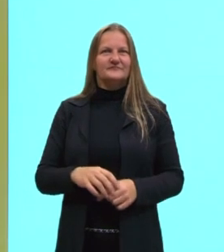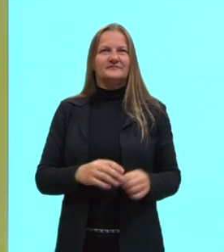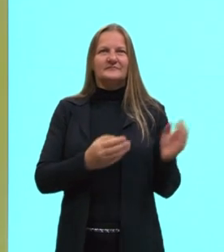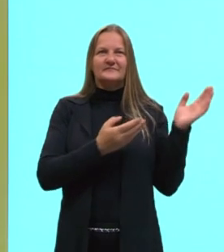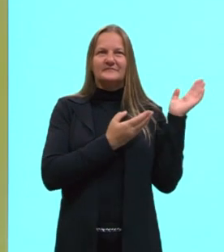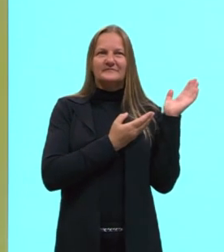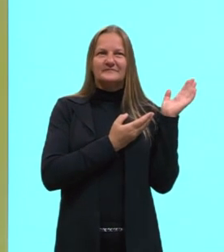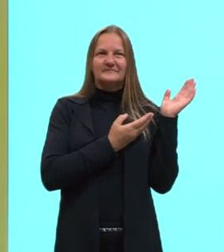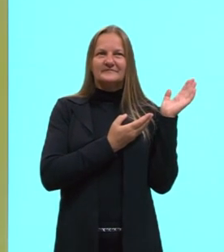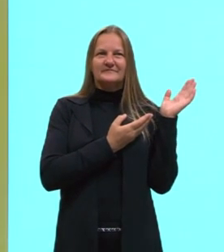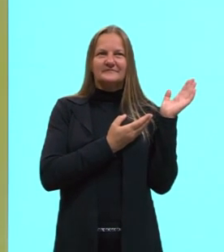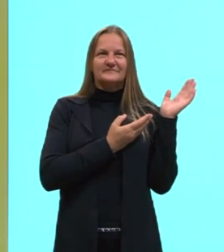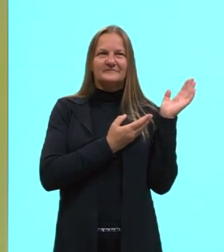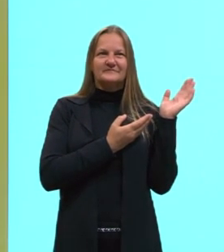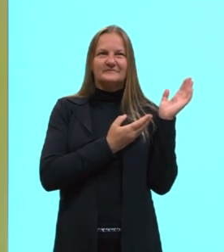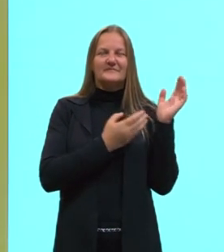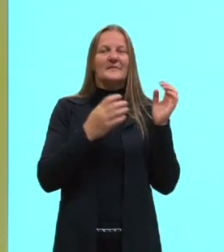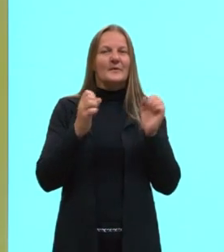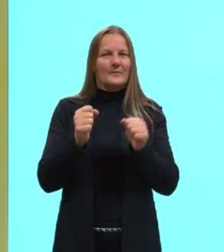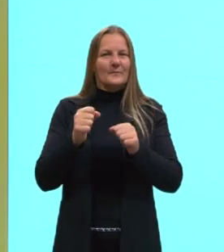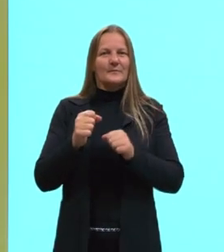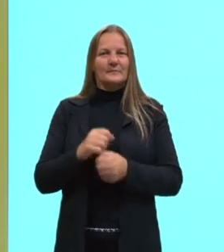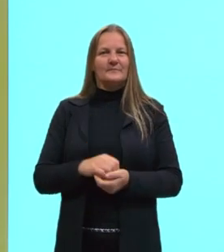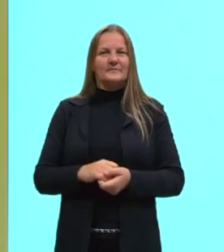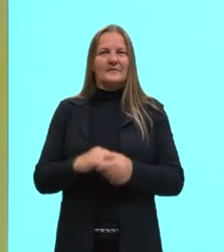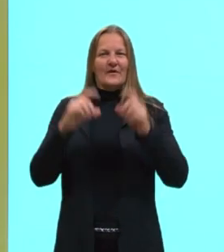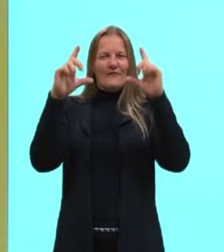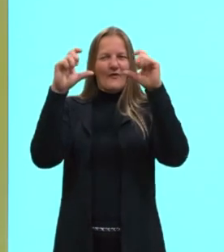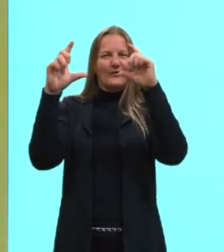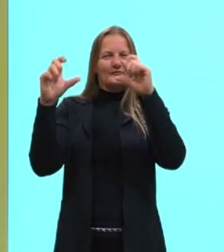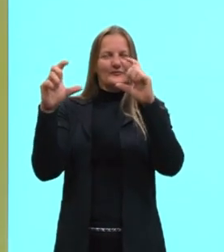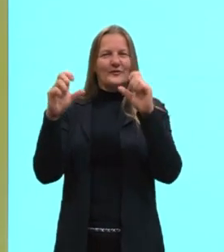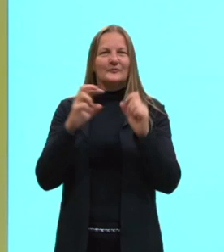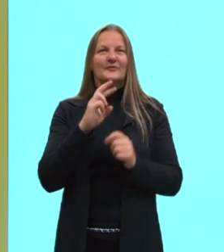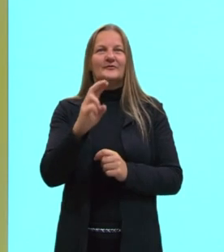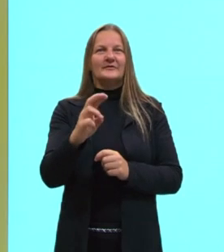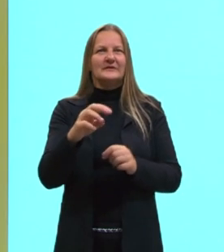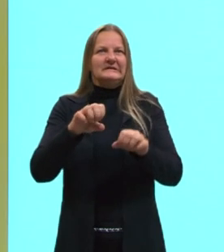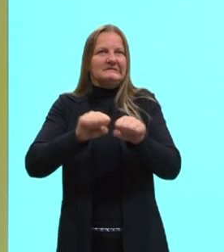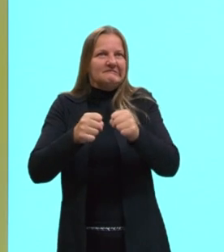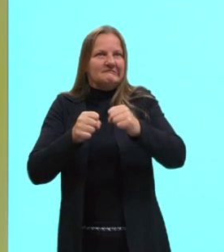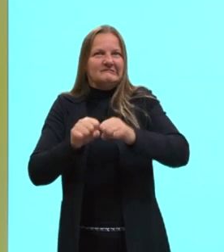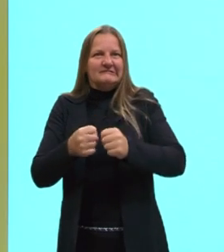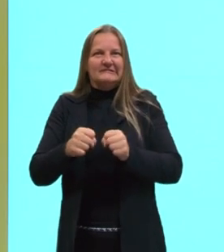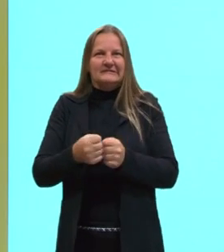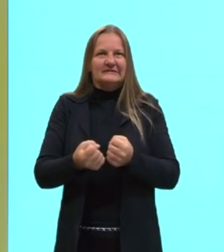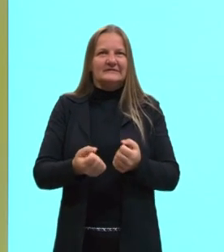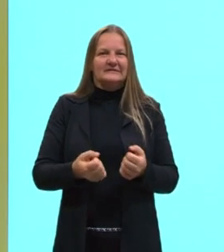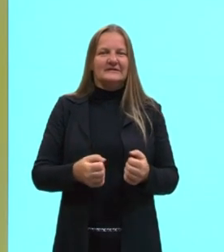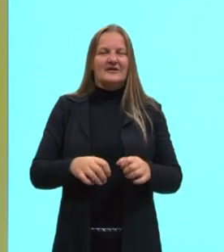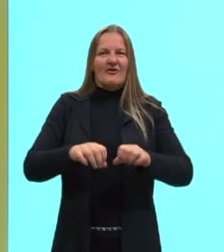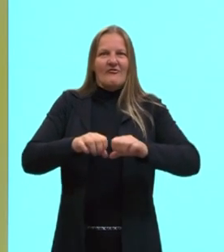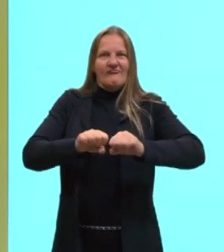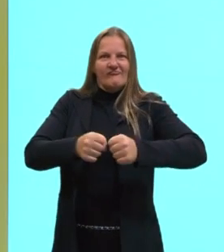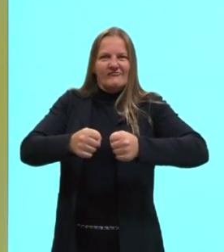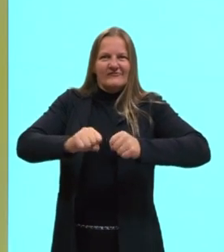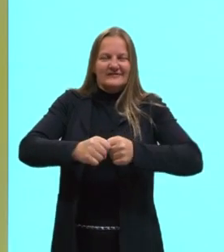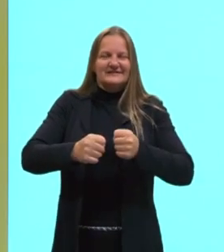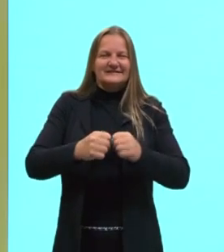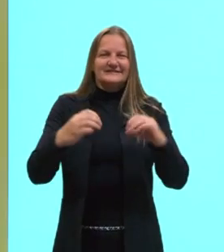link, vocês conseguem assistir o vídeo, mas aqui a gente tem as imagens do resultado final desse piso que rachou completamente.